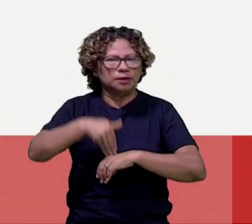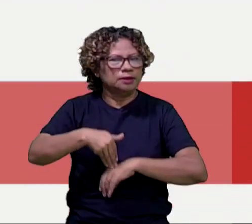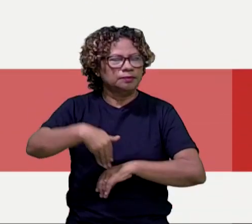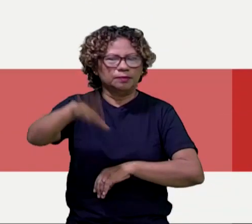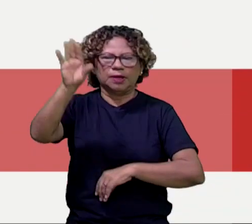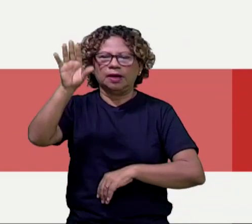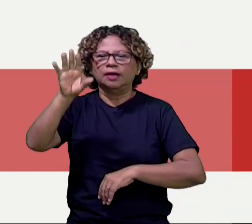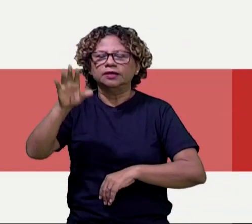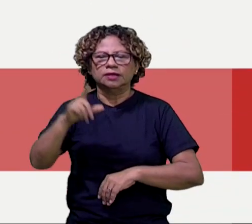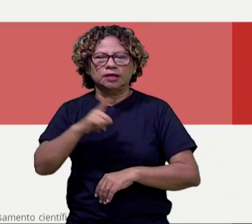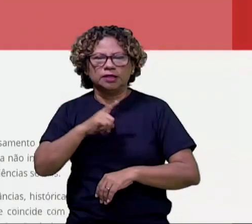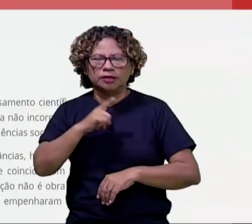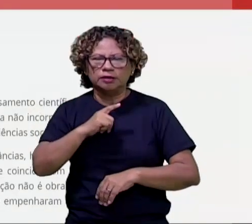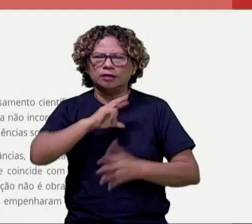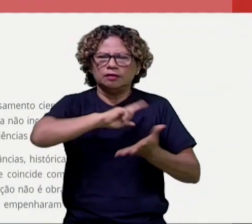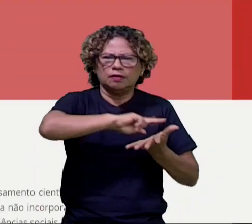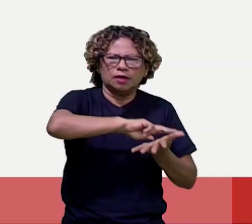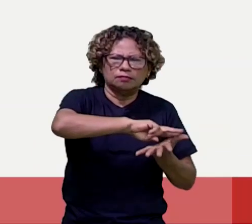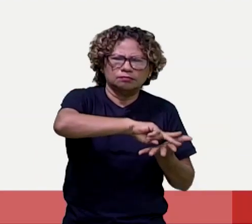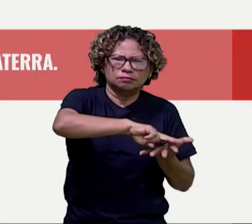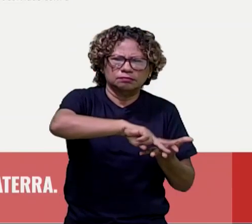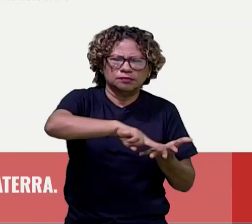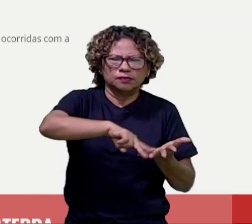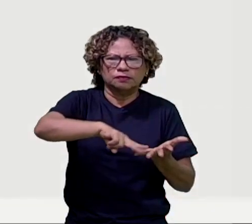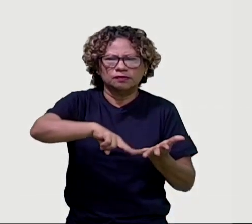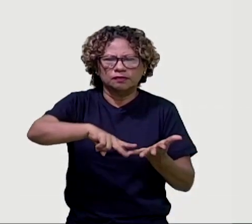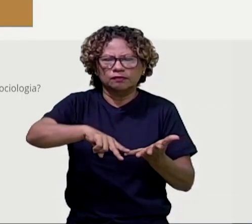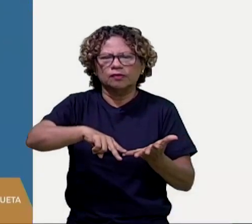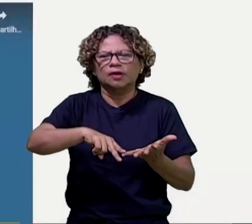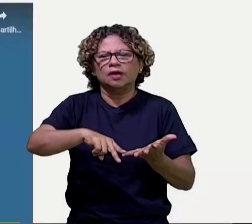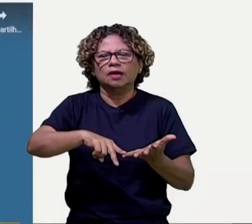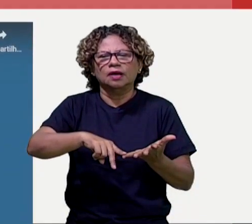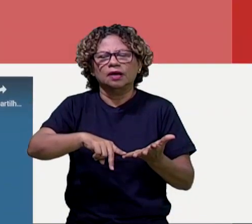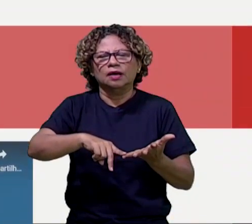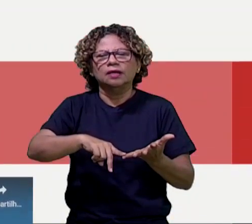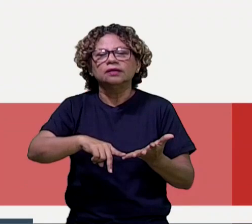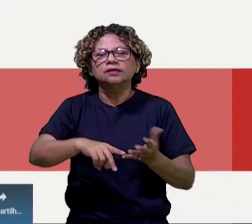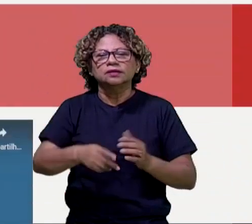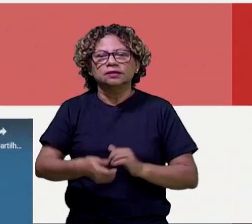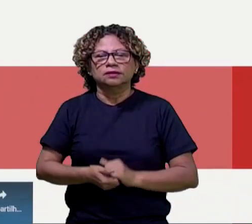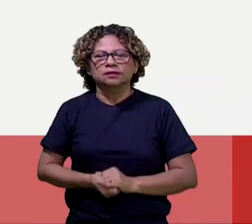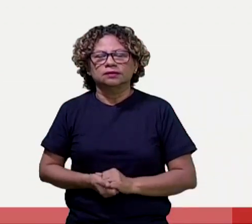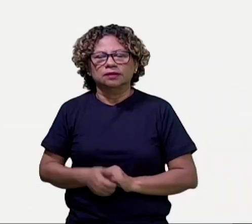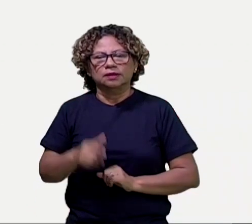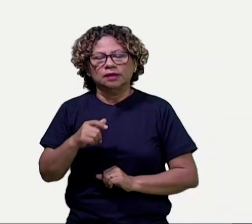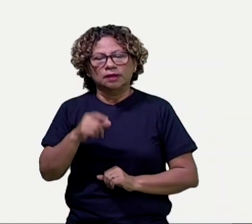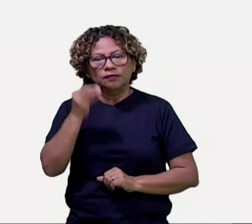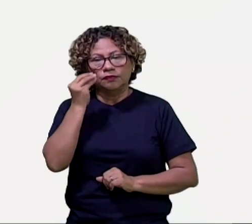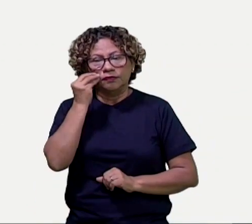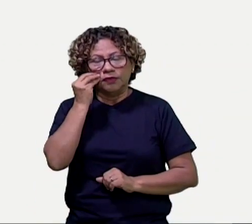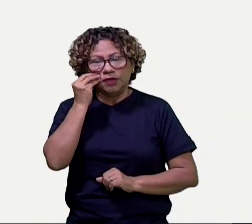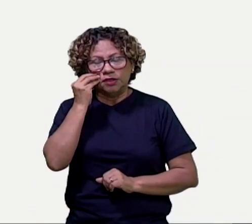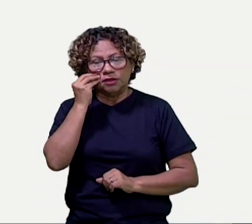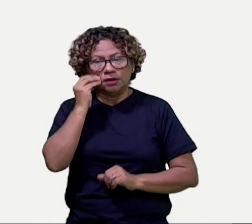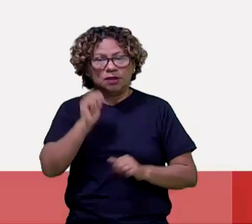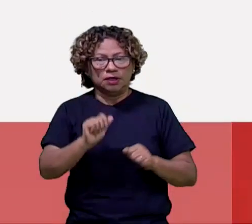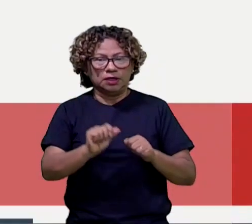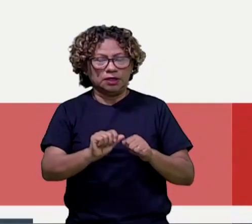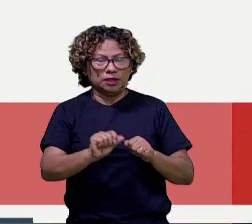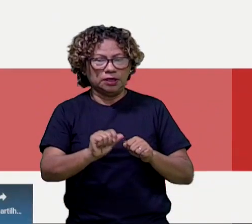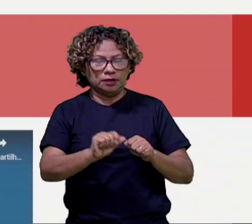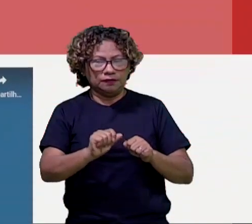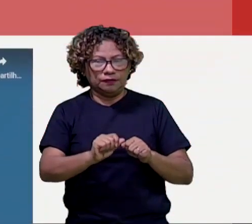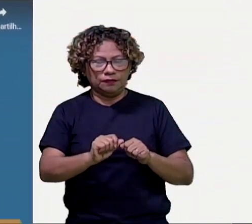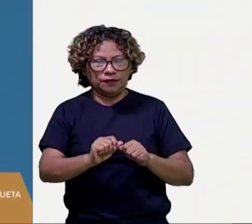várias sugestões aqui de filmes, aqui ele fez, gente, um site, ele é o professor do colégio